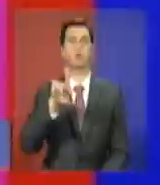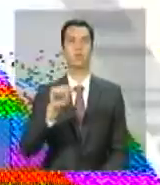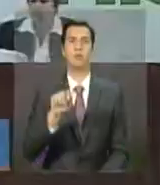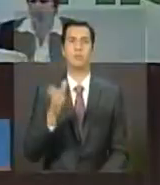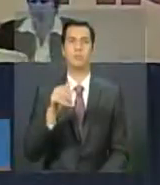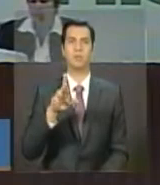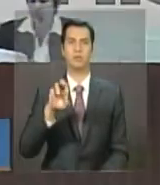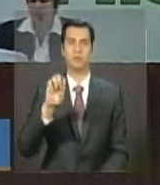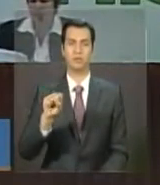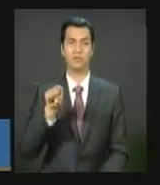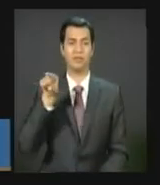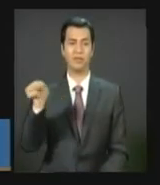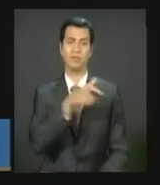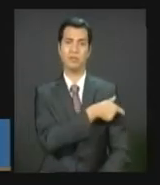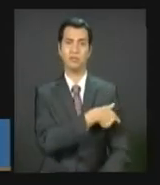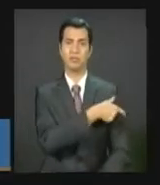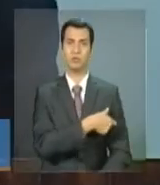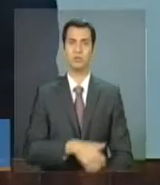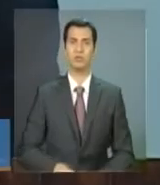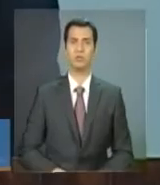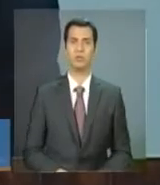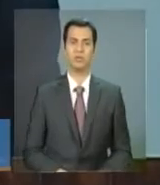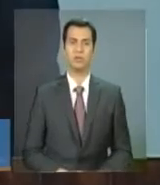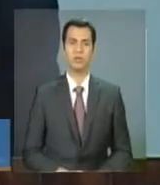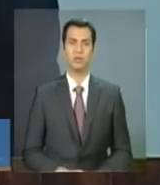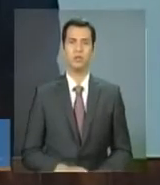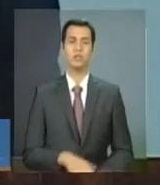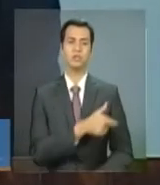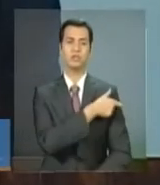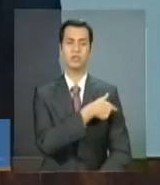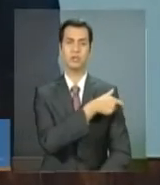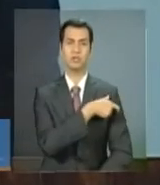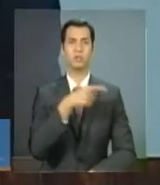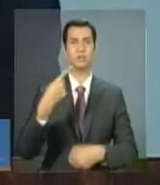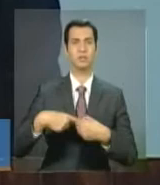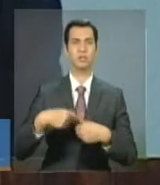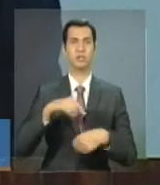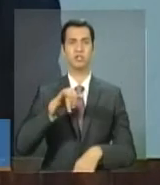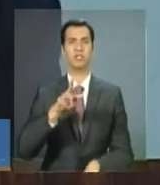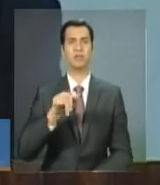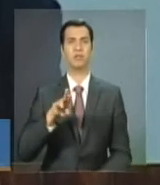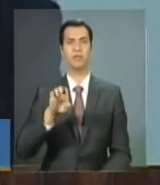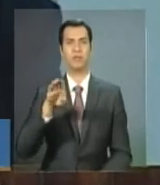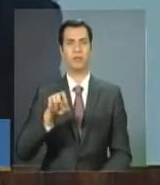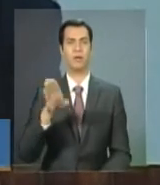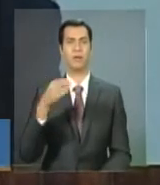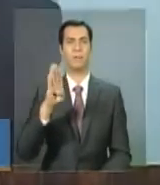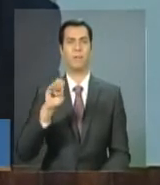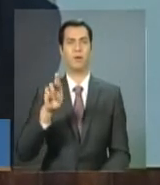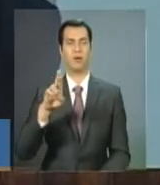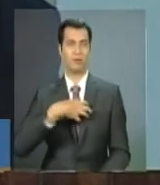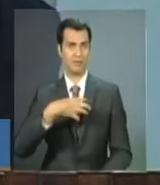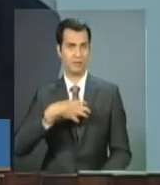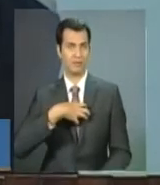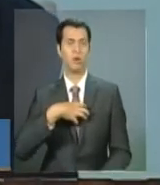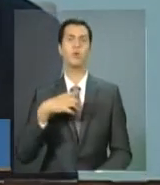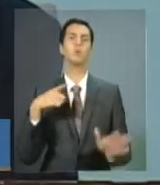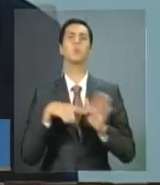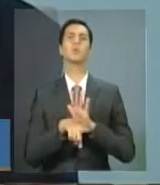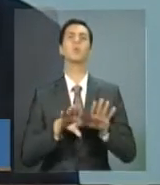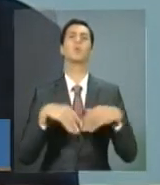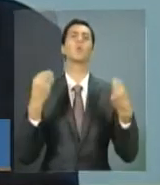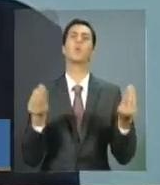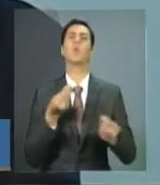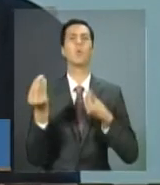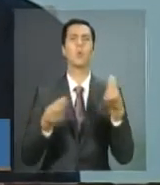projeto de família de Jequié, Bahia, pergunta, como posso ter acesso ao mapa de pobreza do meu estado e meu